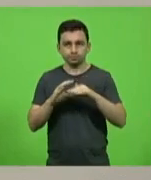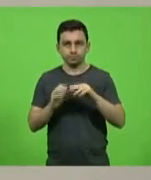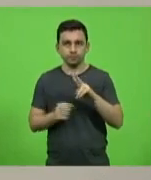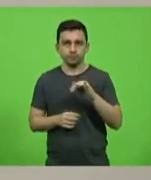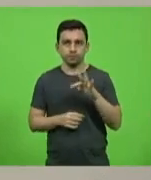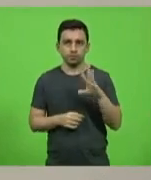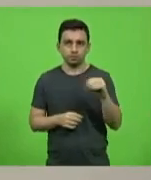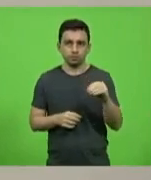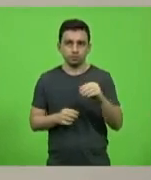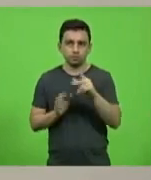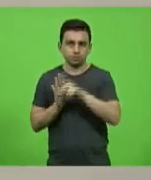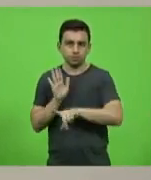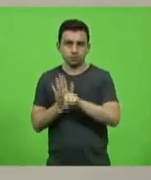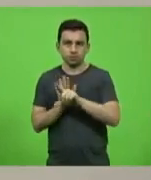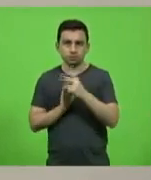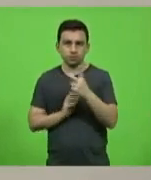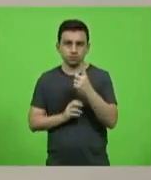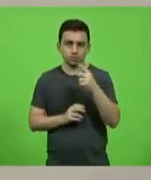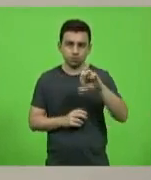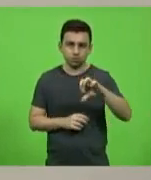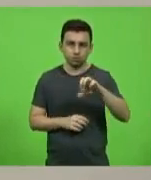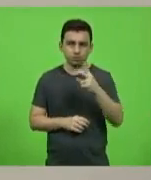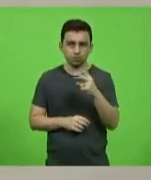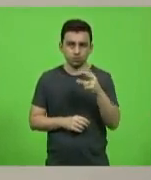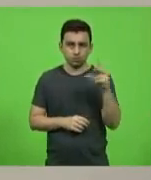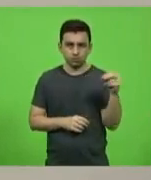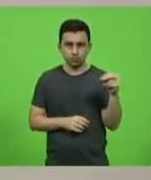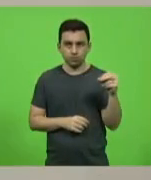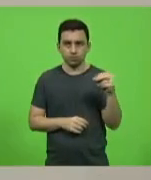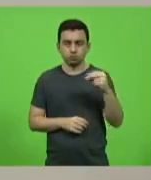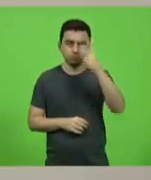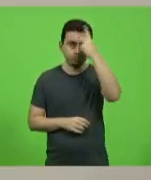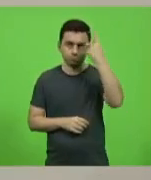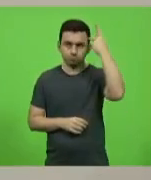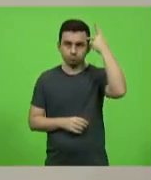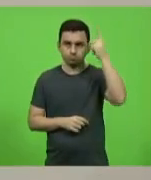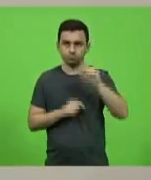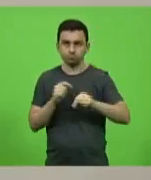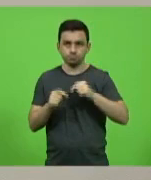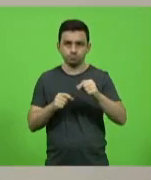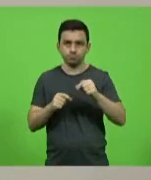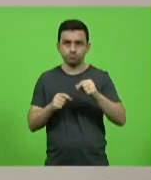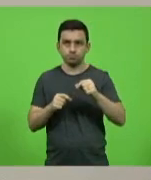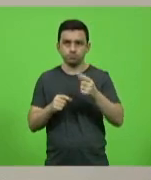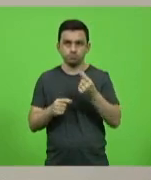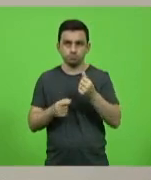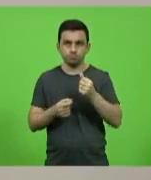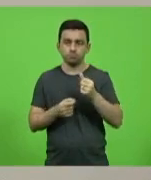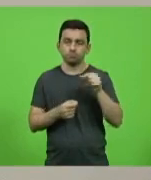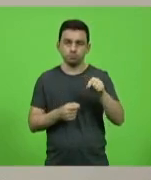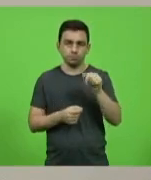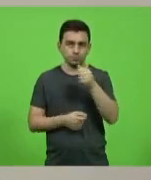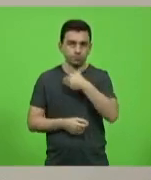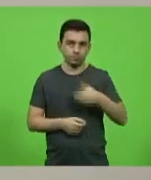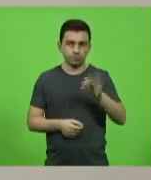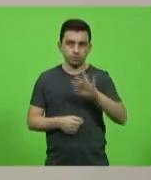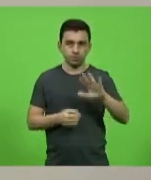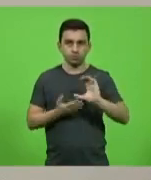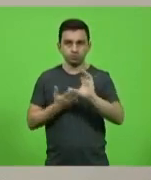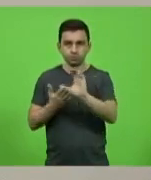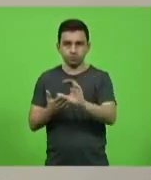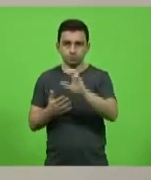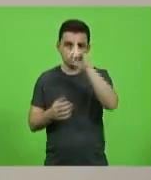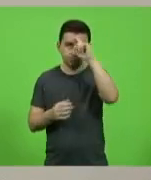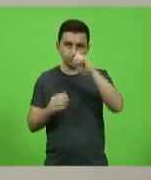PL, 219, 2020. Autoria, deputada Paulinha. Dispõe sobre a transferência de recursos da União para o auxílio financeiro dos hospitais